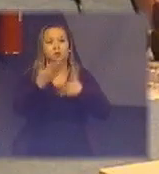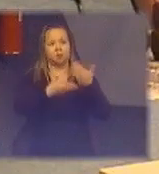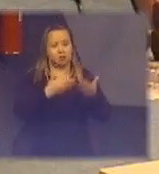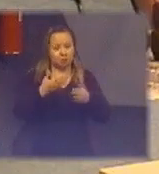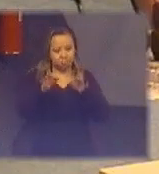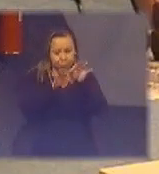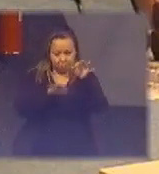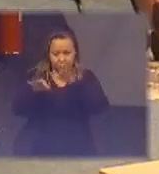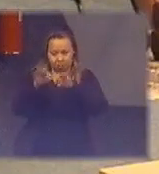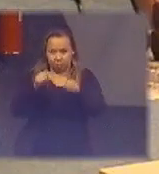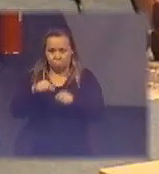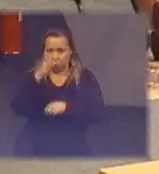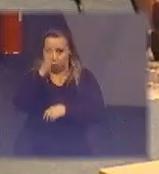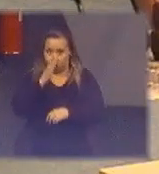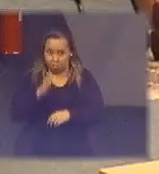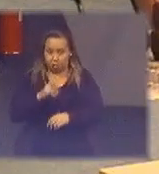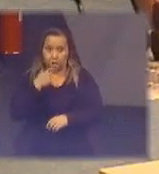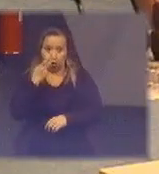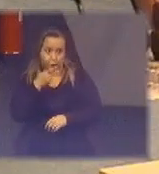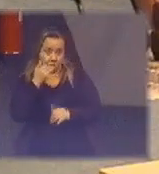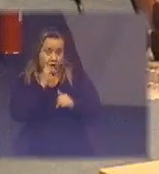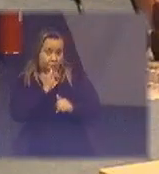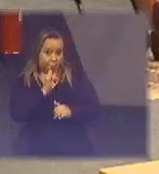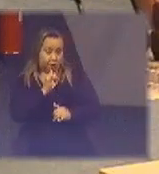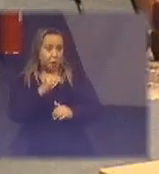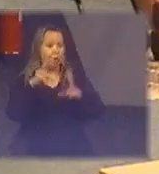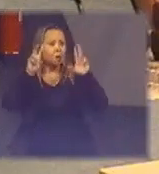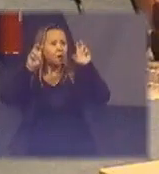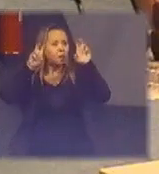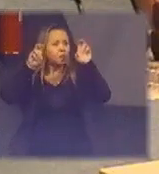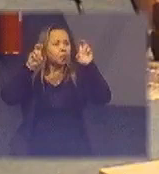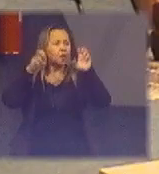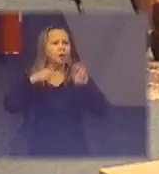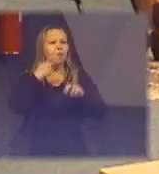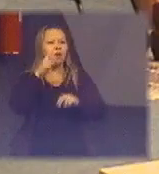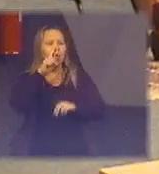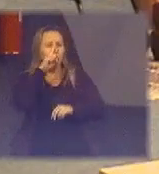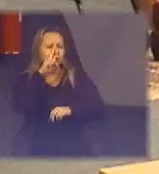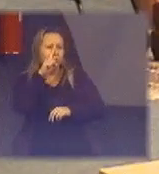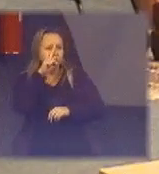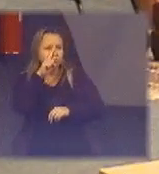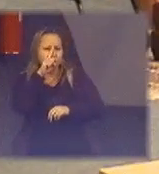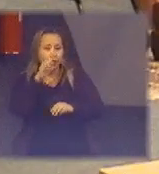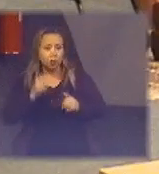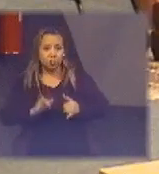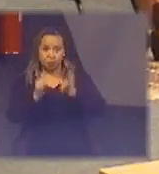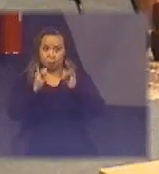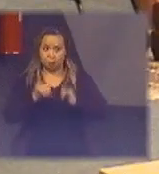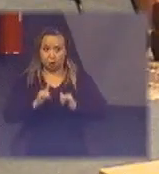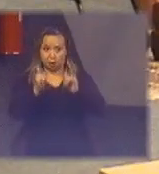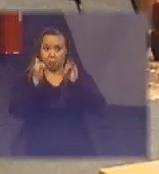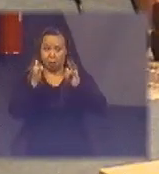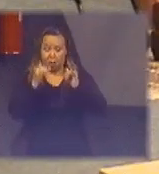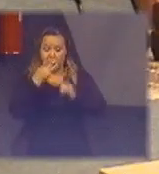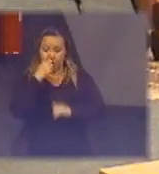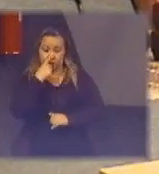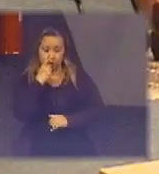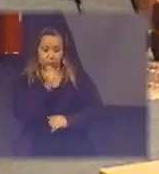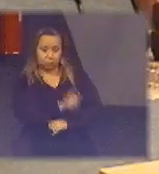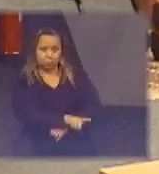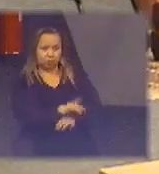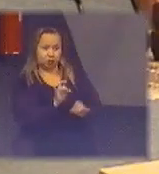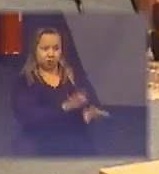Brasil eu citei um caso que foi a questão da periculosidade dos eletroeletrônicos descartados